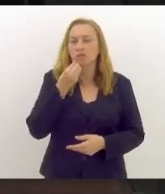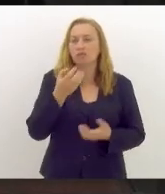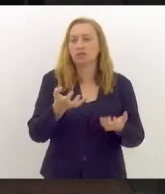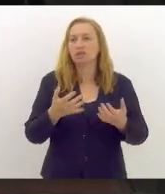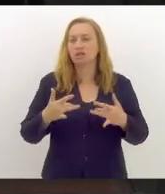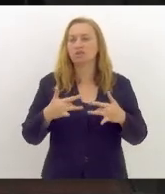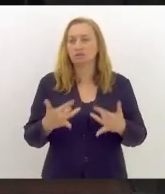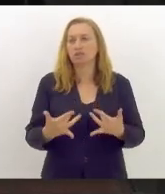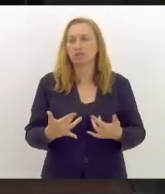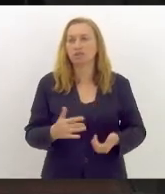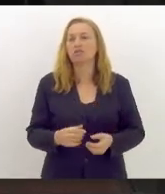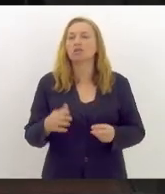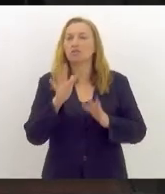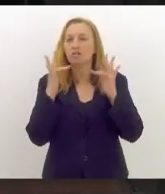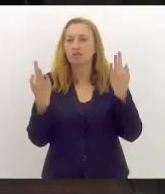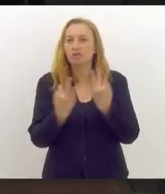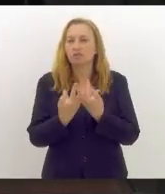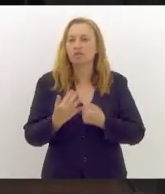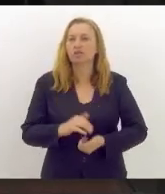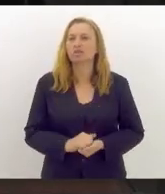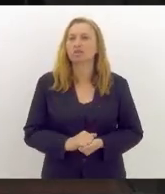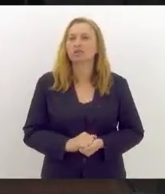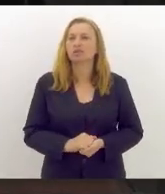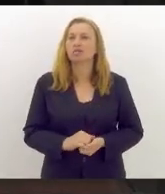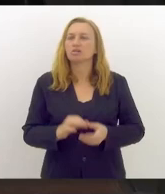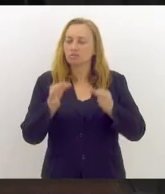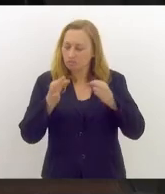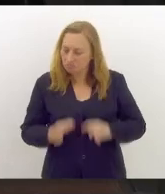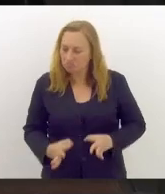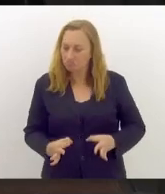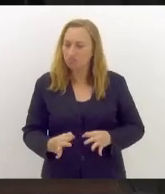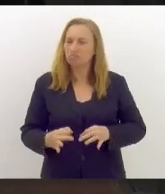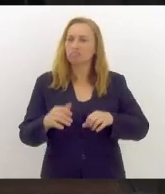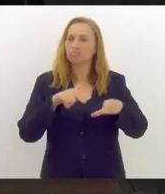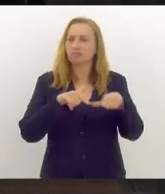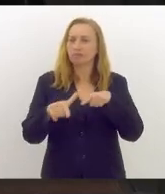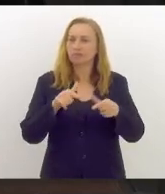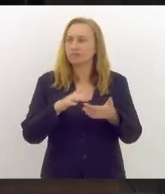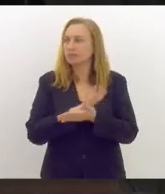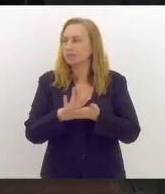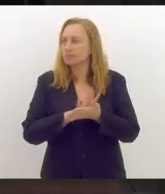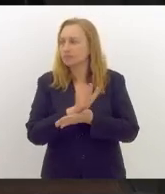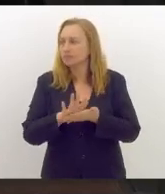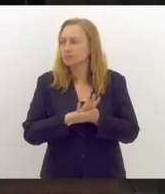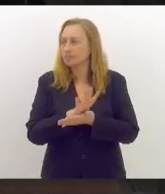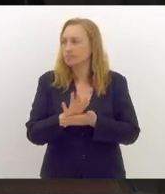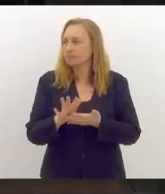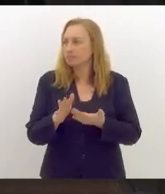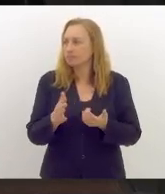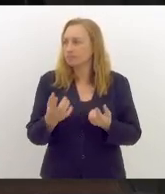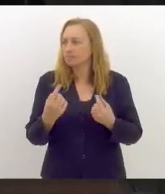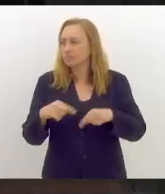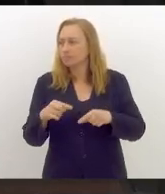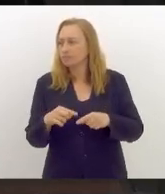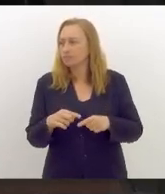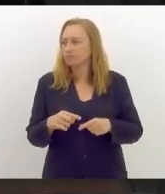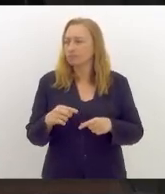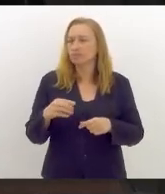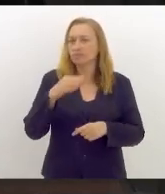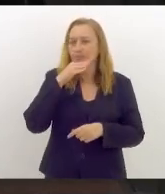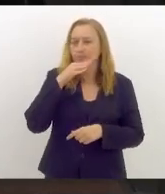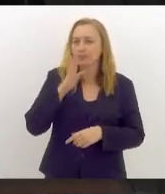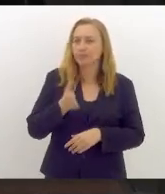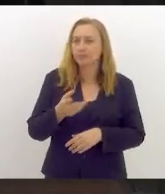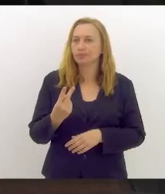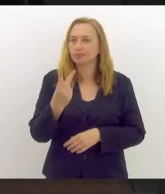solidarizar com as famílias honestas, as trabalhadoras, que nada tem a ver com o crime em Manguinhos, e mais uma vez tivemos já